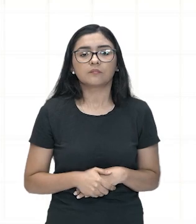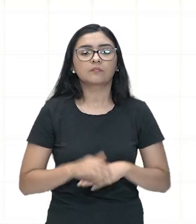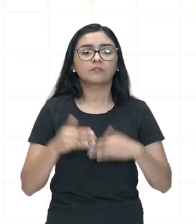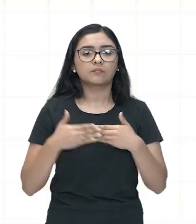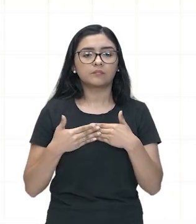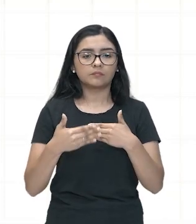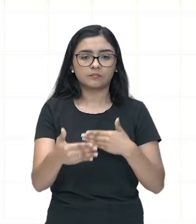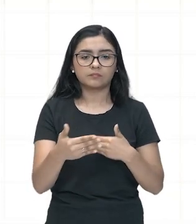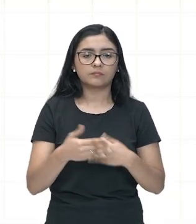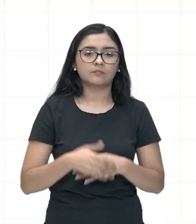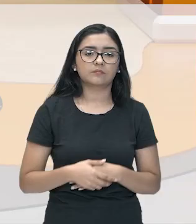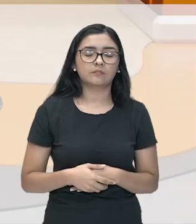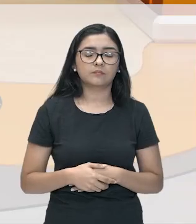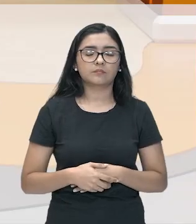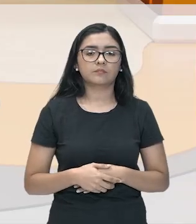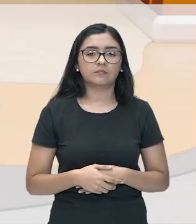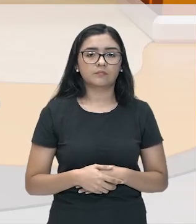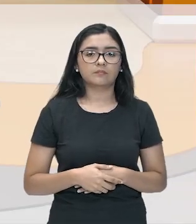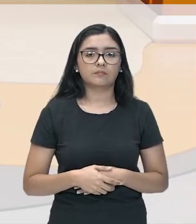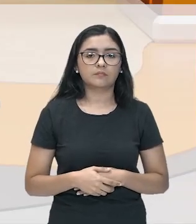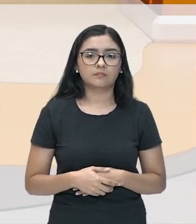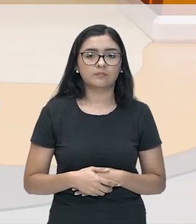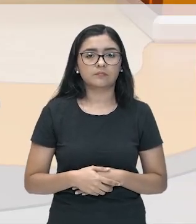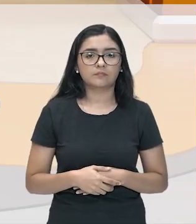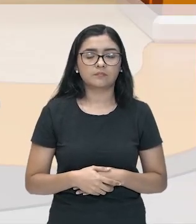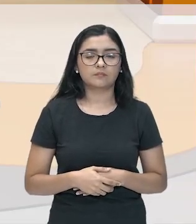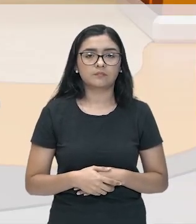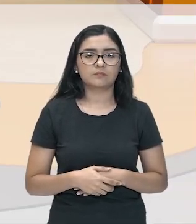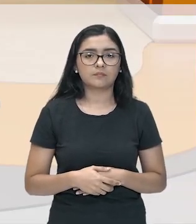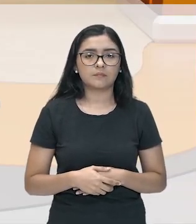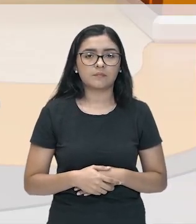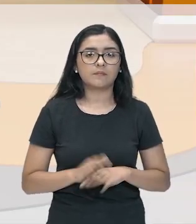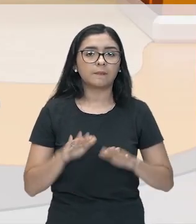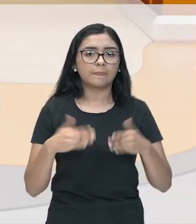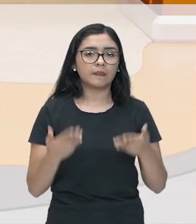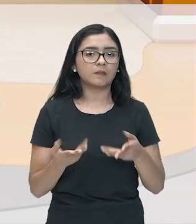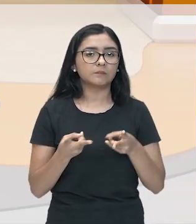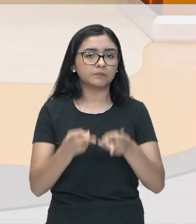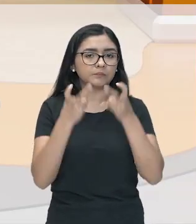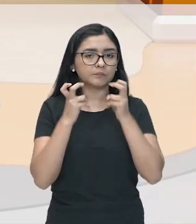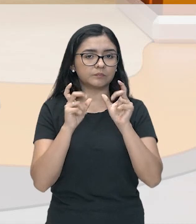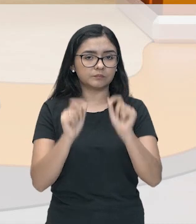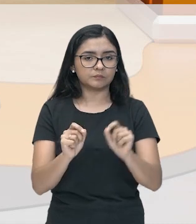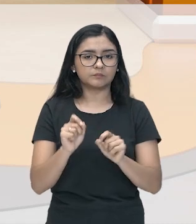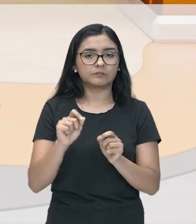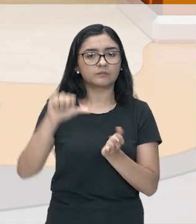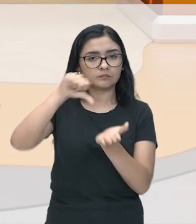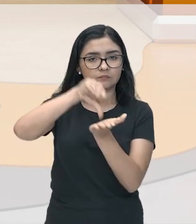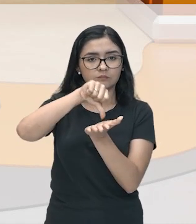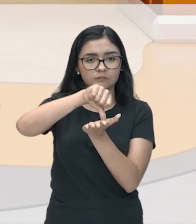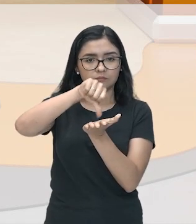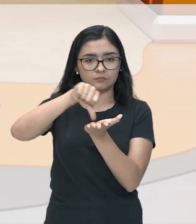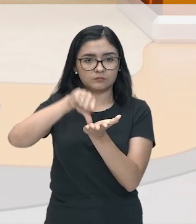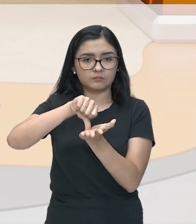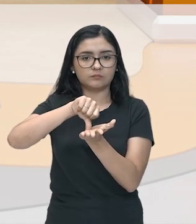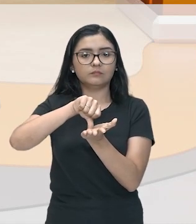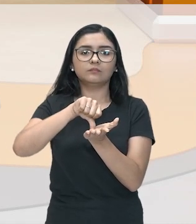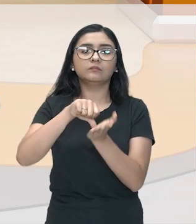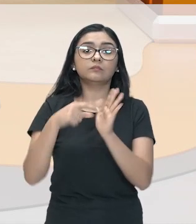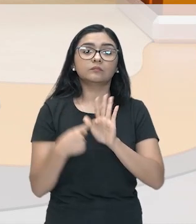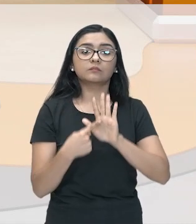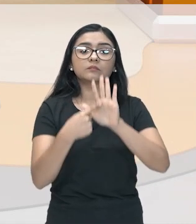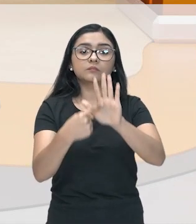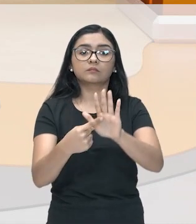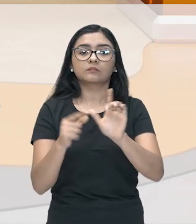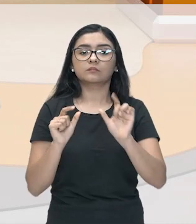Continuando, olha só. Então, a gente vai ver aqui um mapa que o professor trouxe também, mostrando